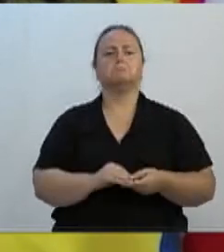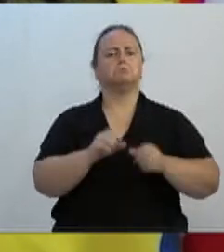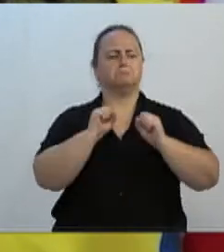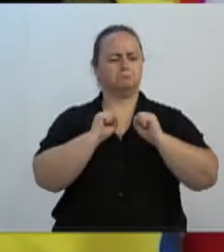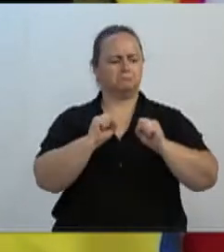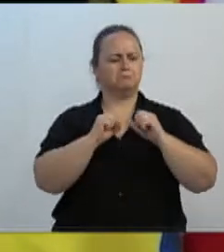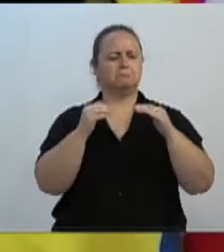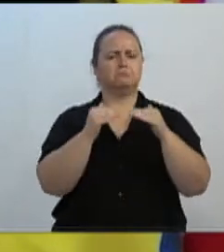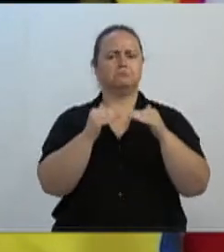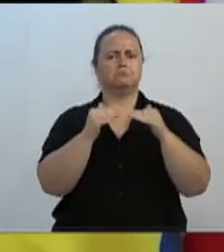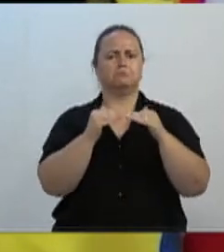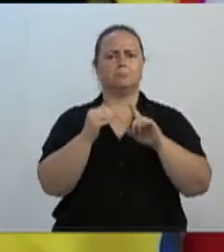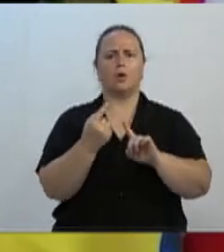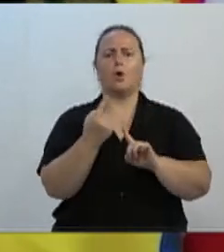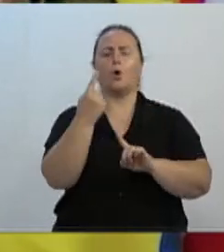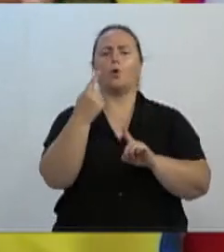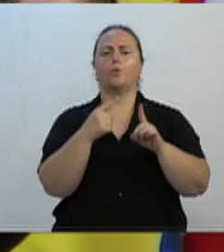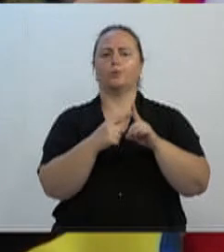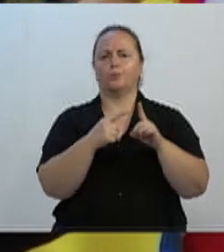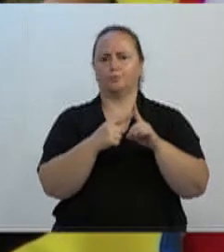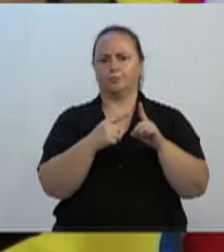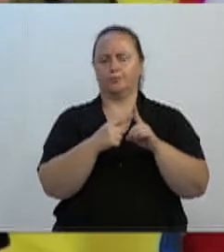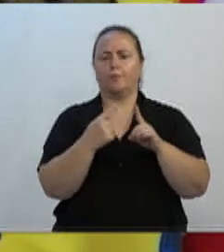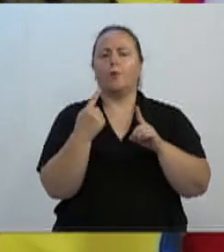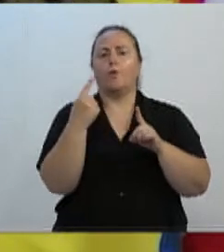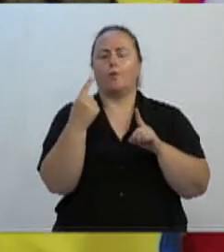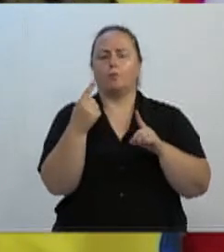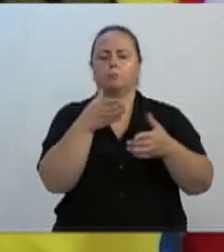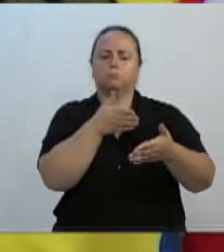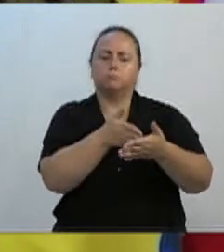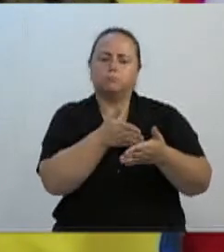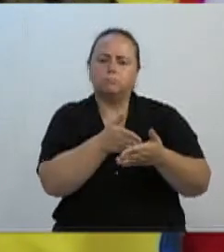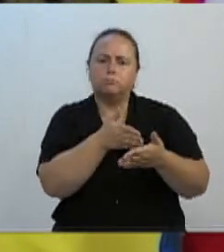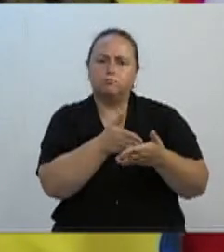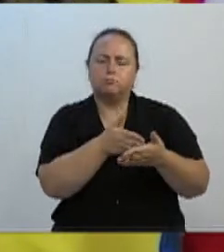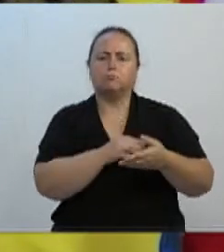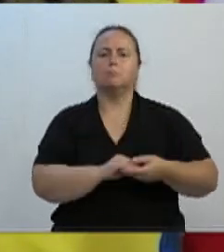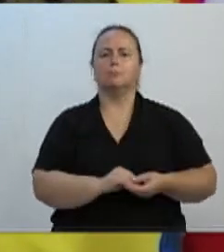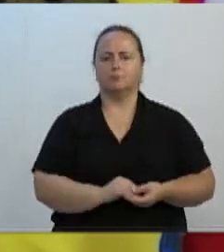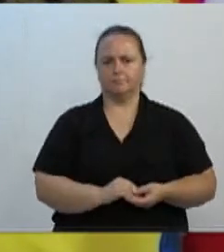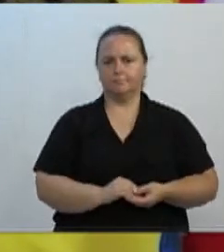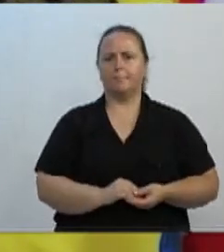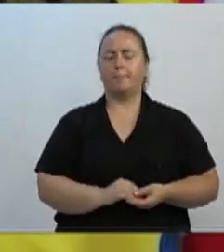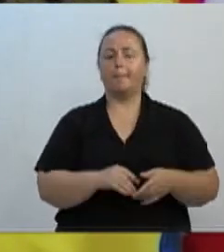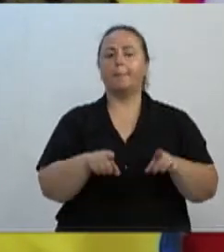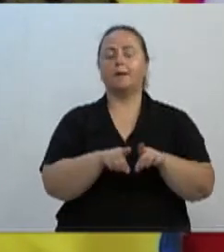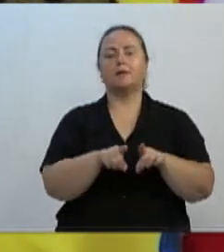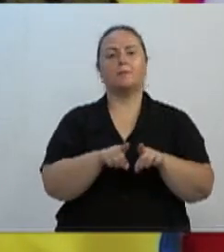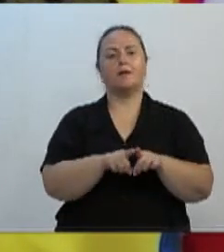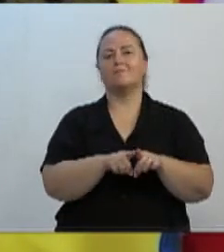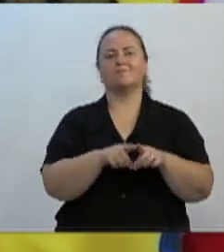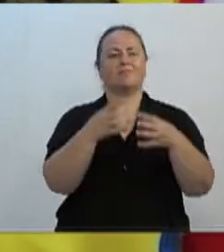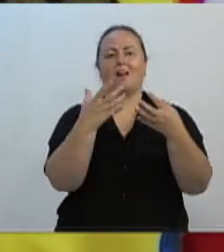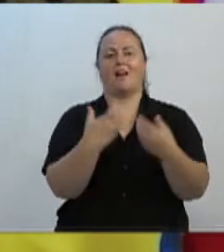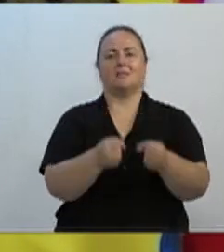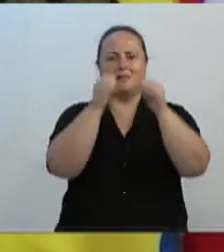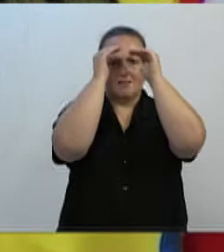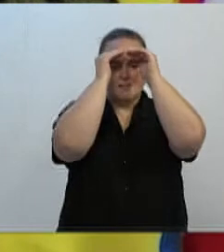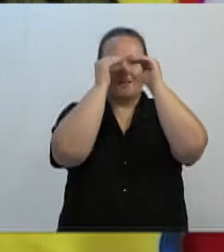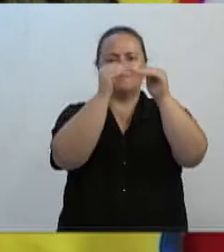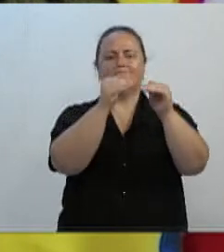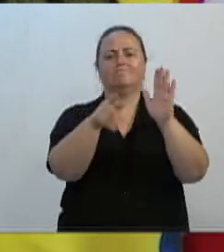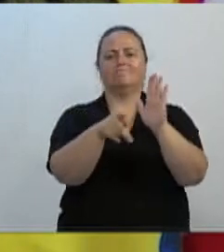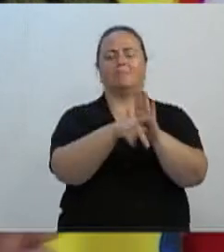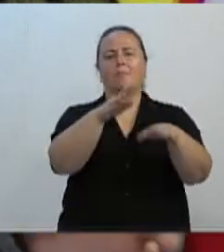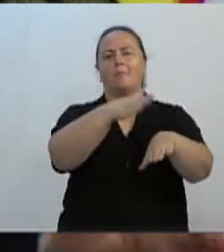com um desses tipos, inclusive a limitada, e não o fazendo, subordina-se às normas que lhes são próprias.